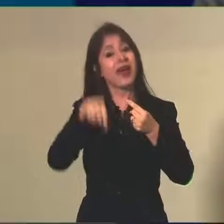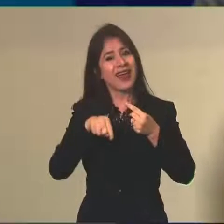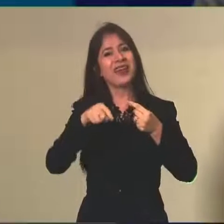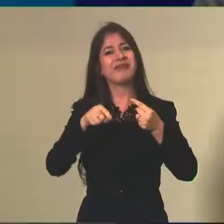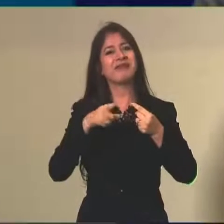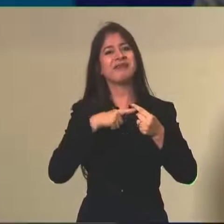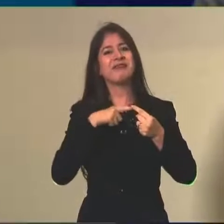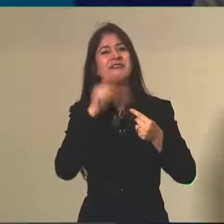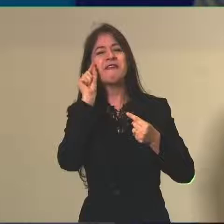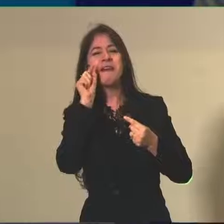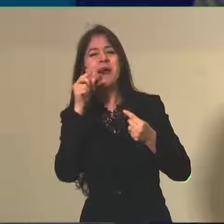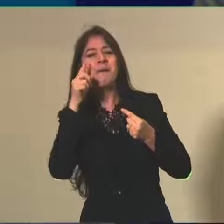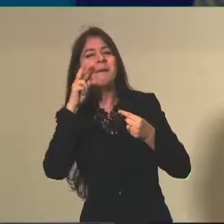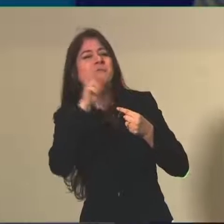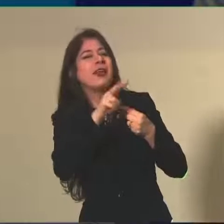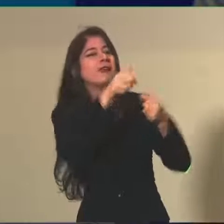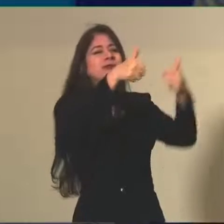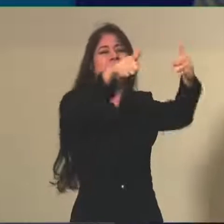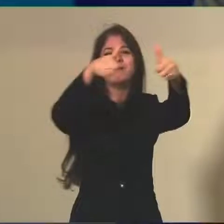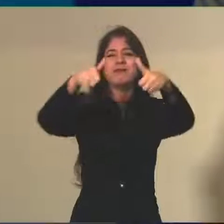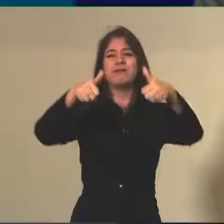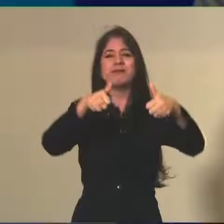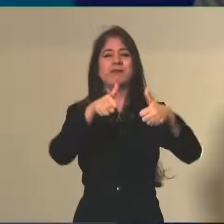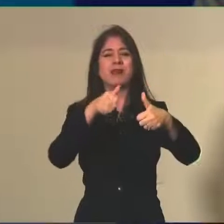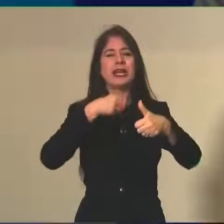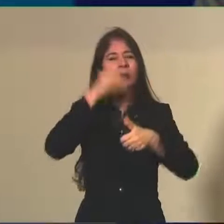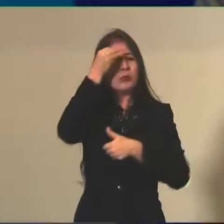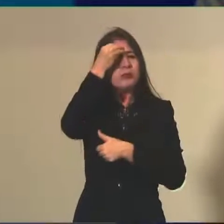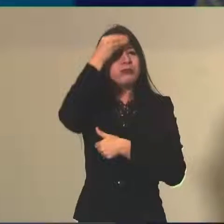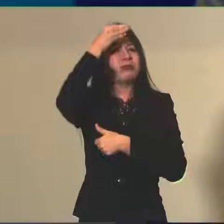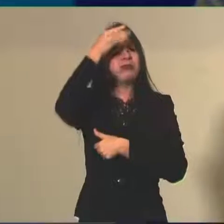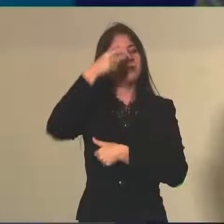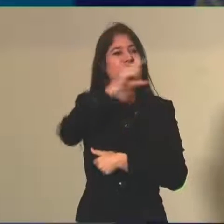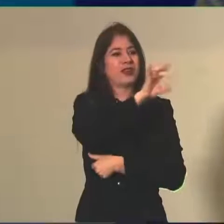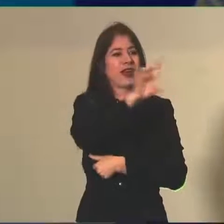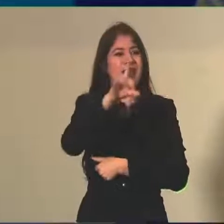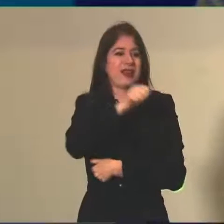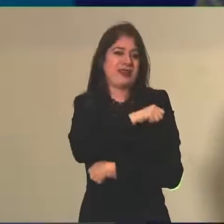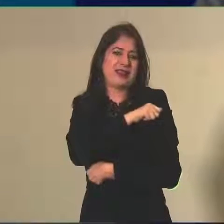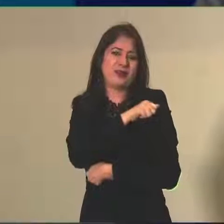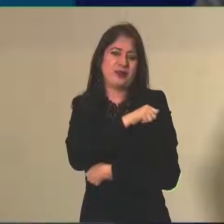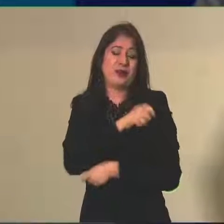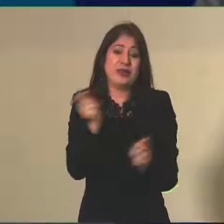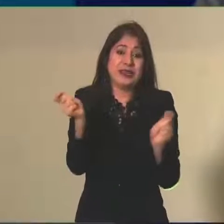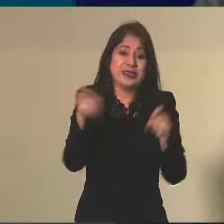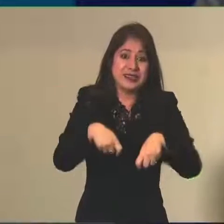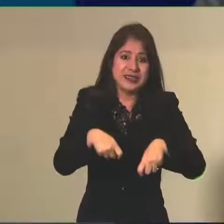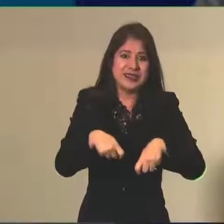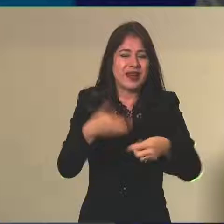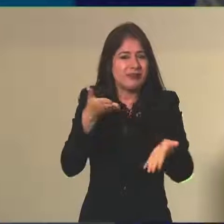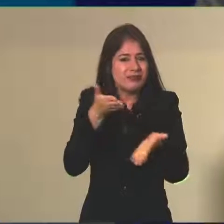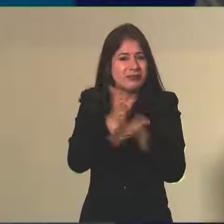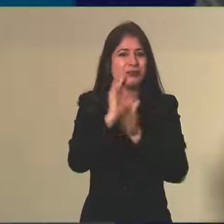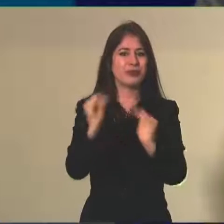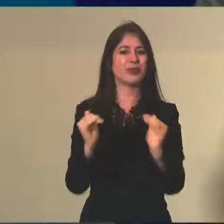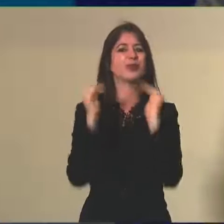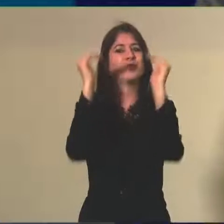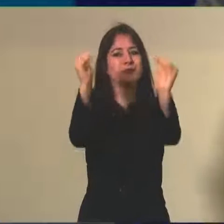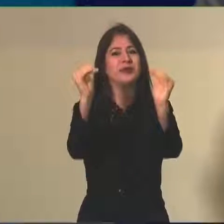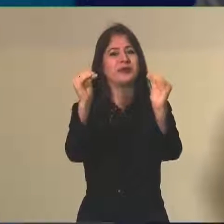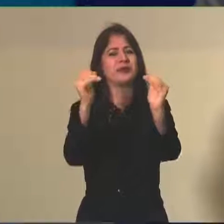conhecimentos daqueles alunos para indicar se eles têm ou não condição para acessar o ensino superior. Então, todas essas